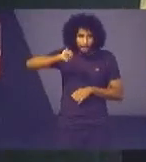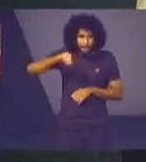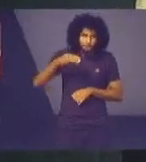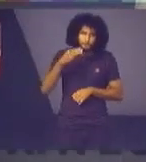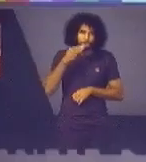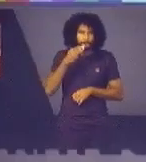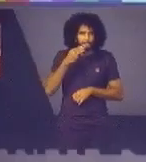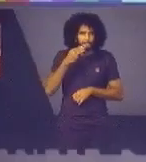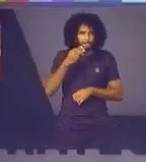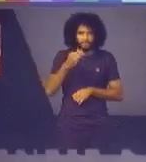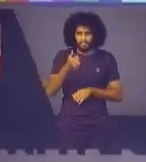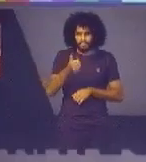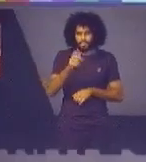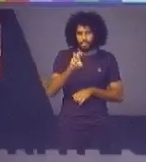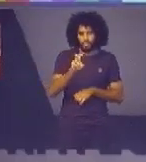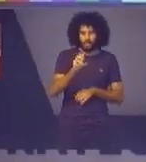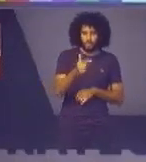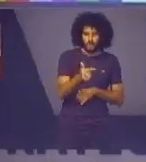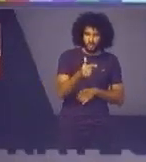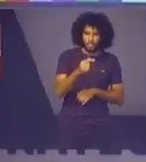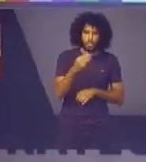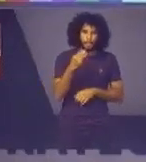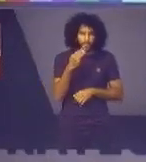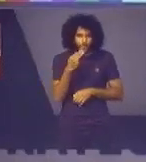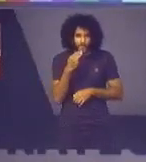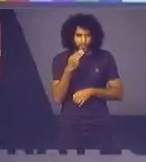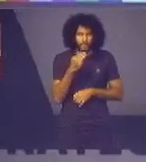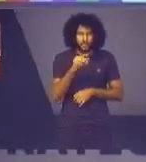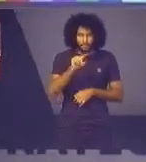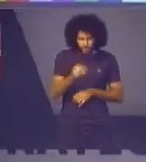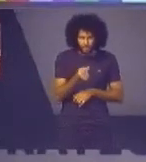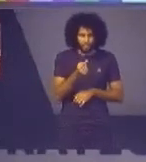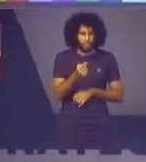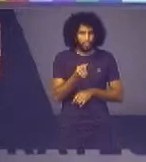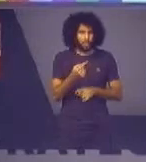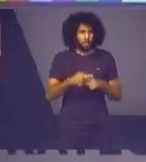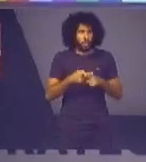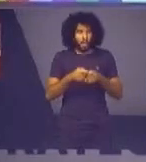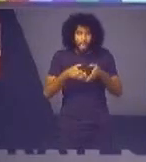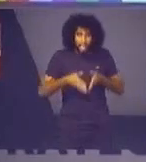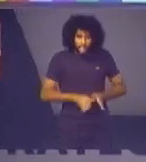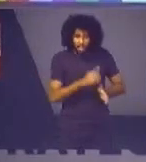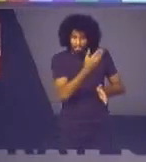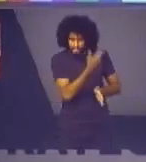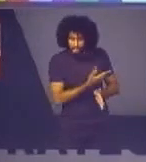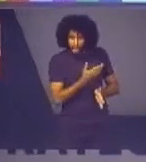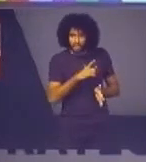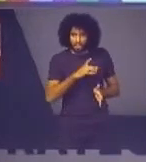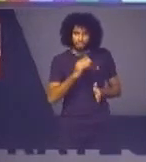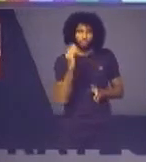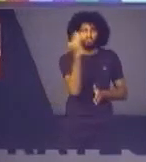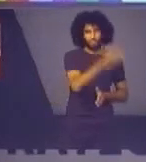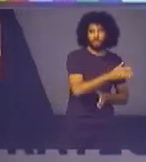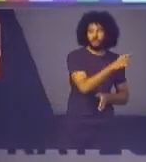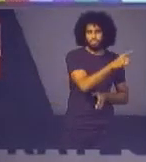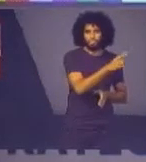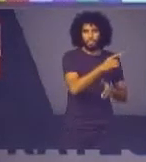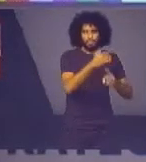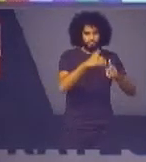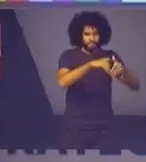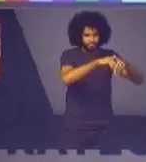porque são processos que vão eles nascem ali e vão direto para o arquivo em números